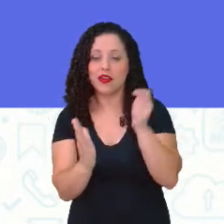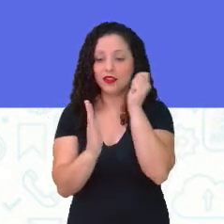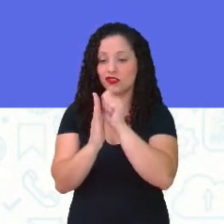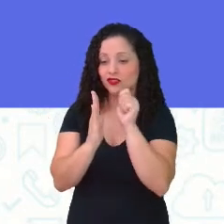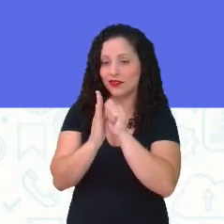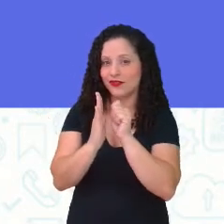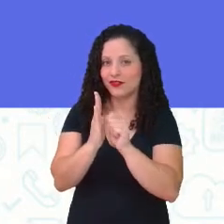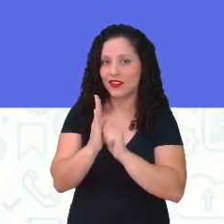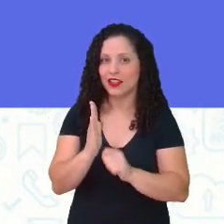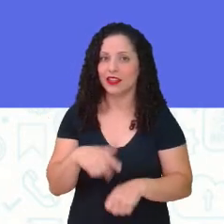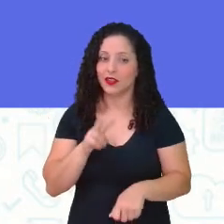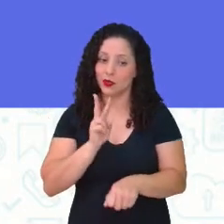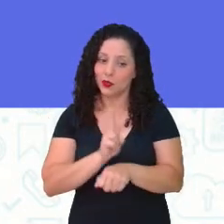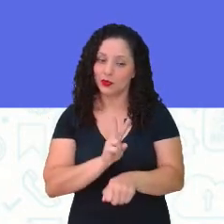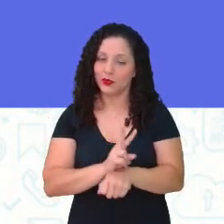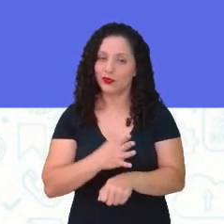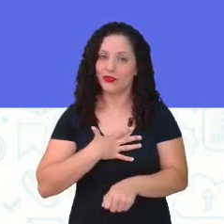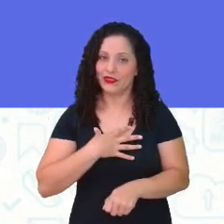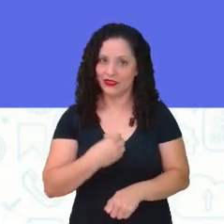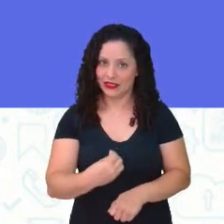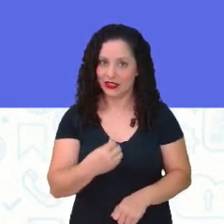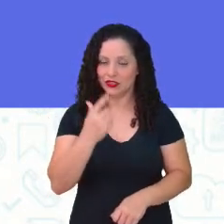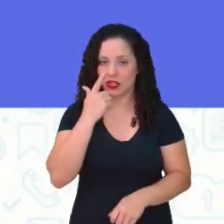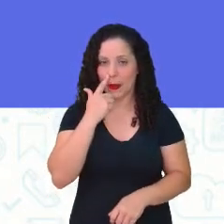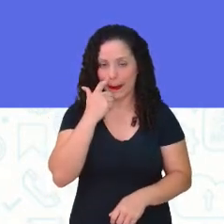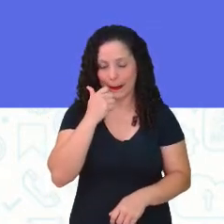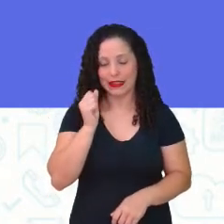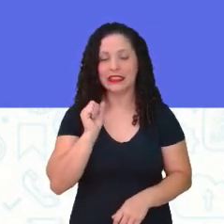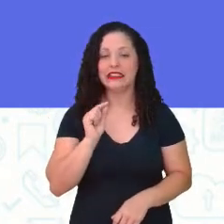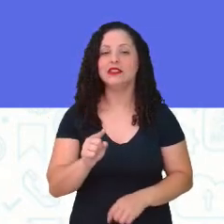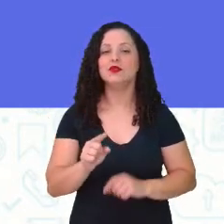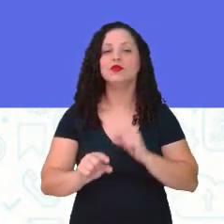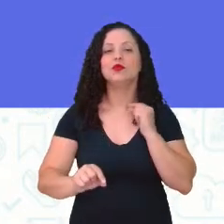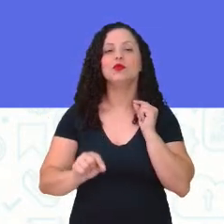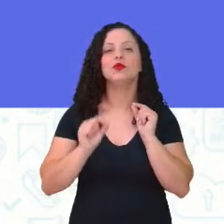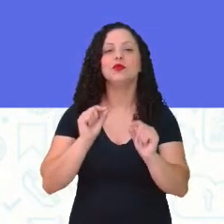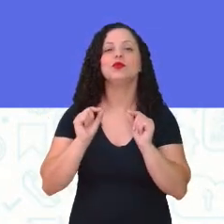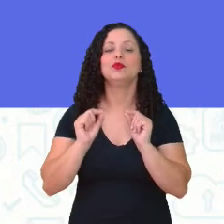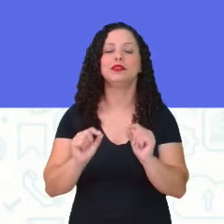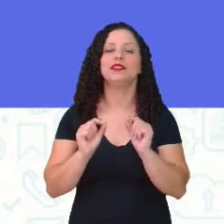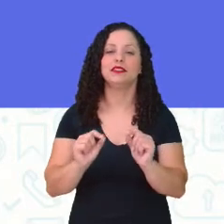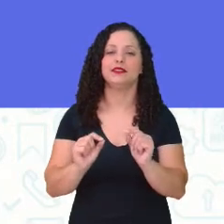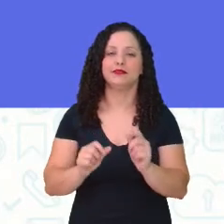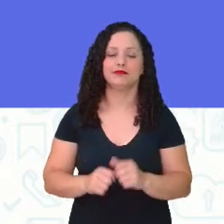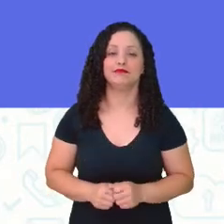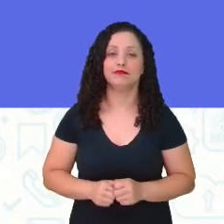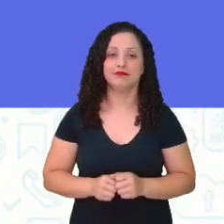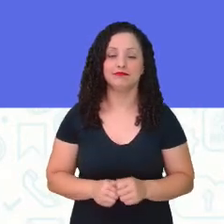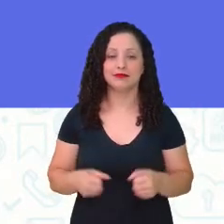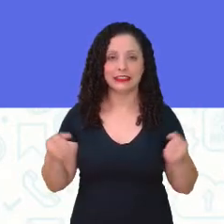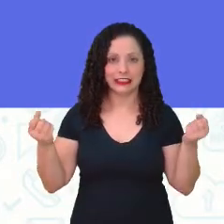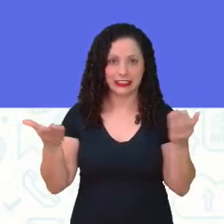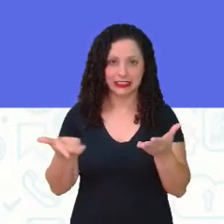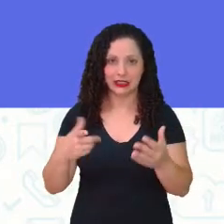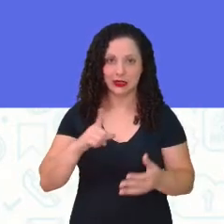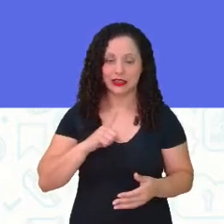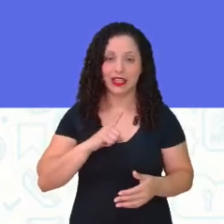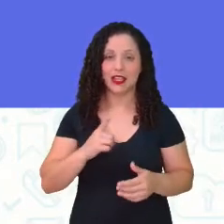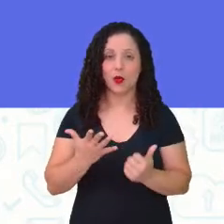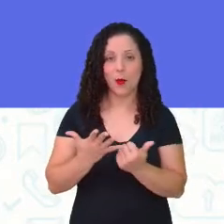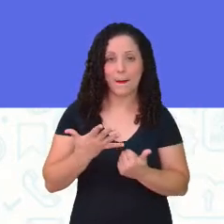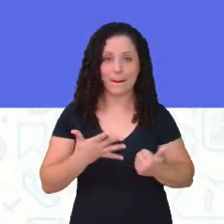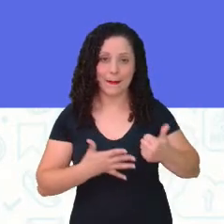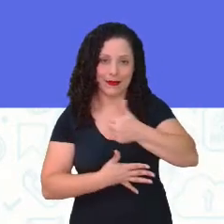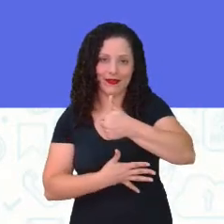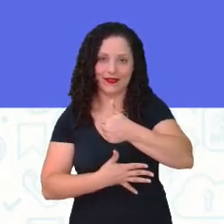filhos e tudo isso se dá a Clarice, não é? Dá a Clarice o privilégio,